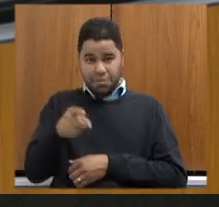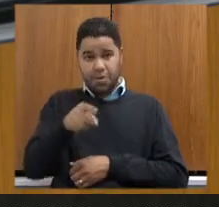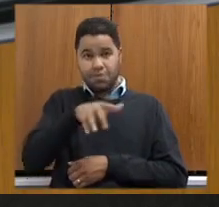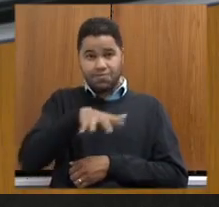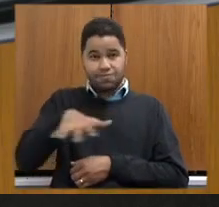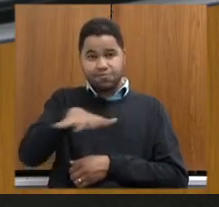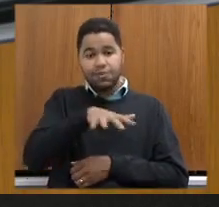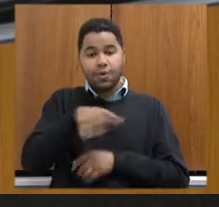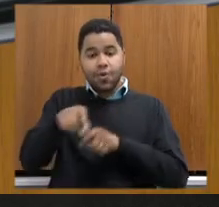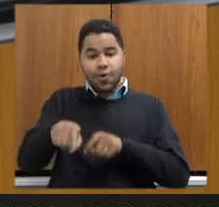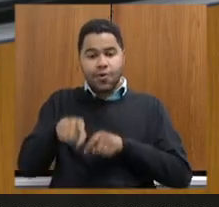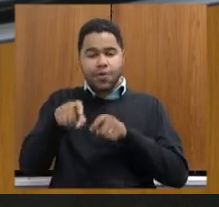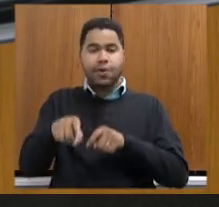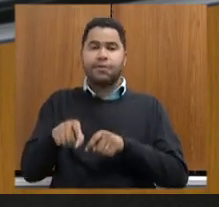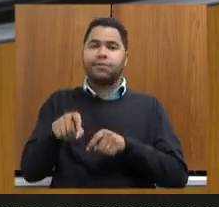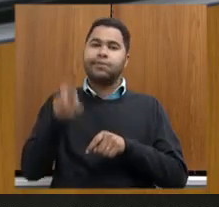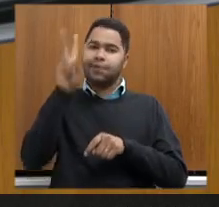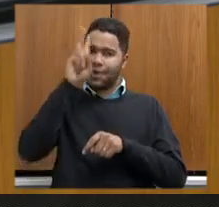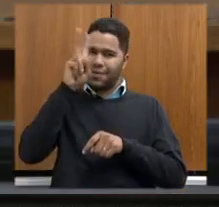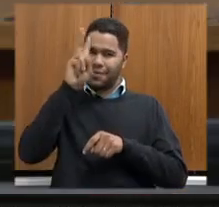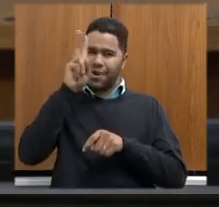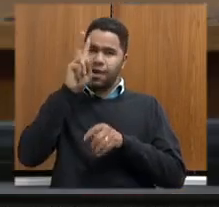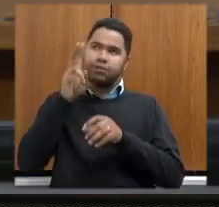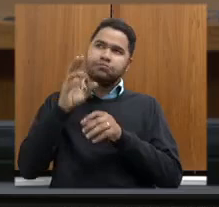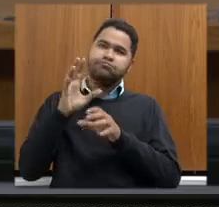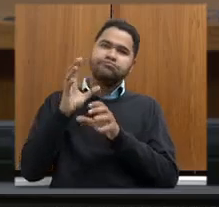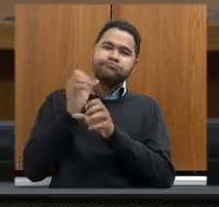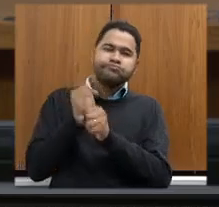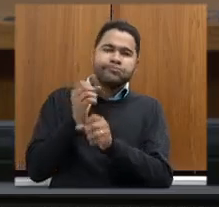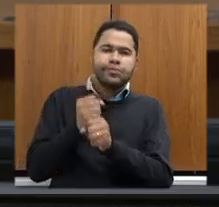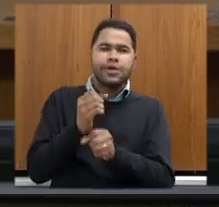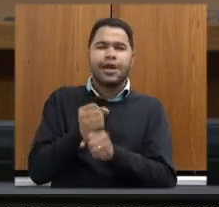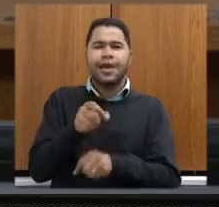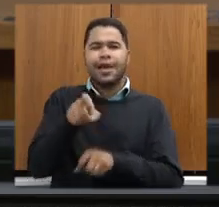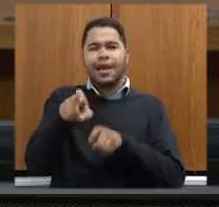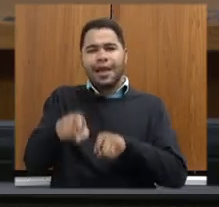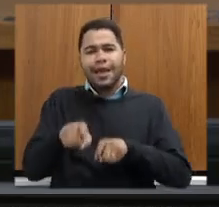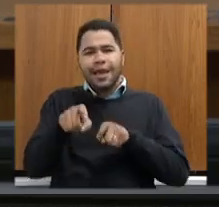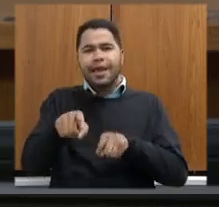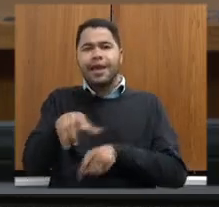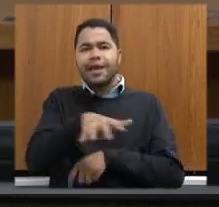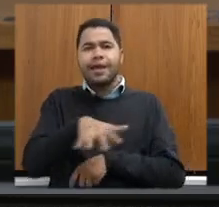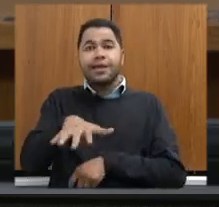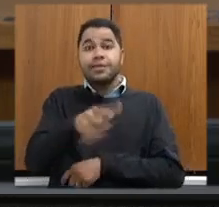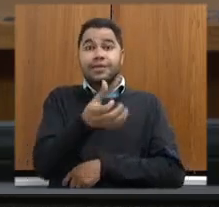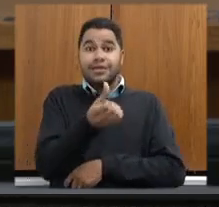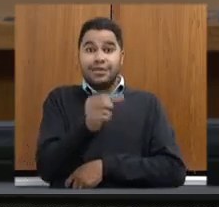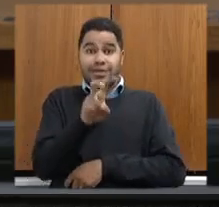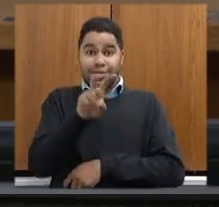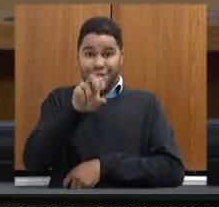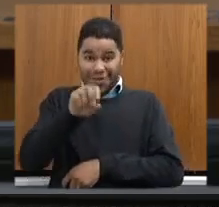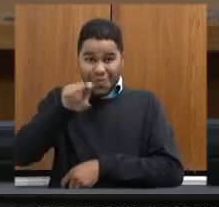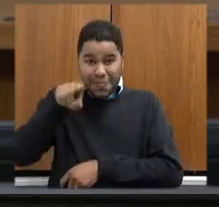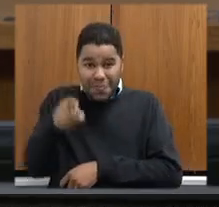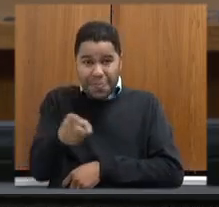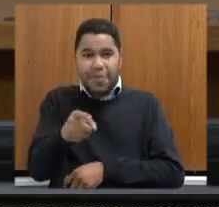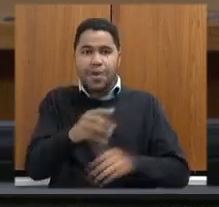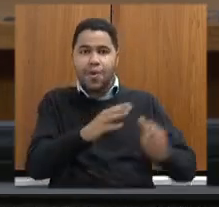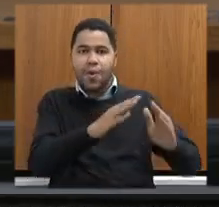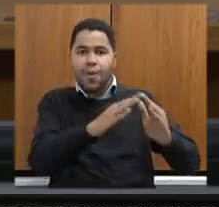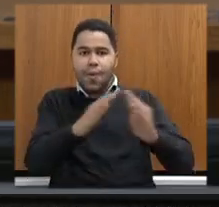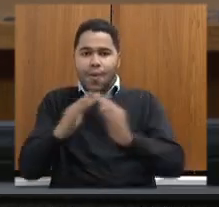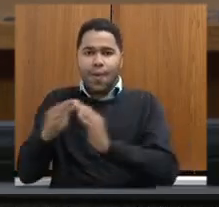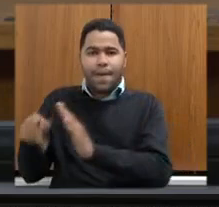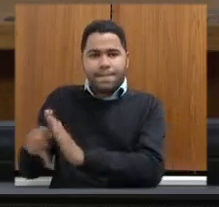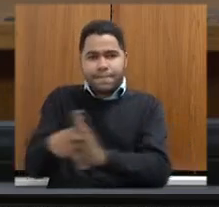Só lembrando que o nosso censo agropecuário fala em 650 mil propriedades. Então, nós estamos também em uma parceria com o FMG